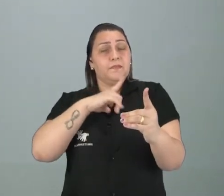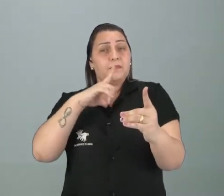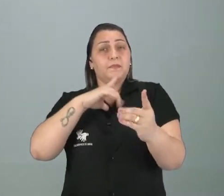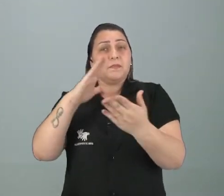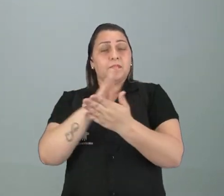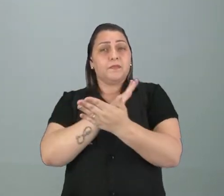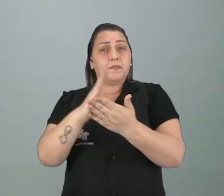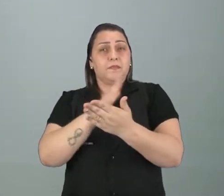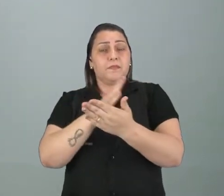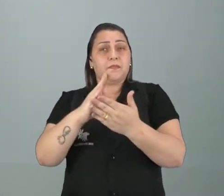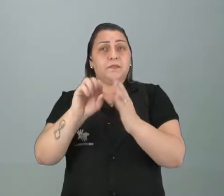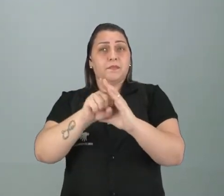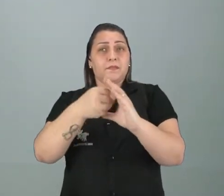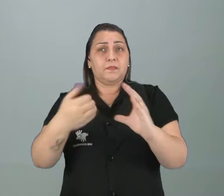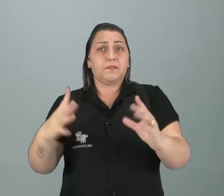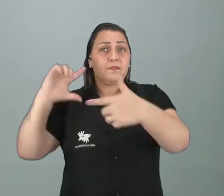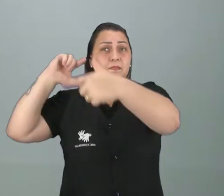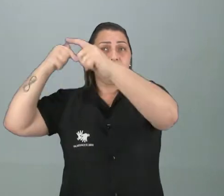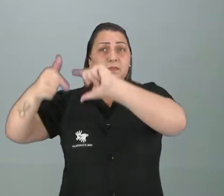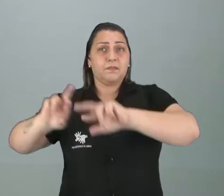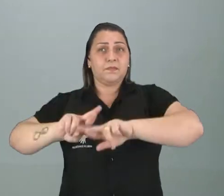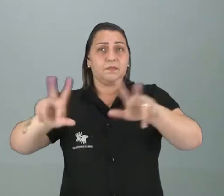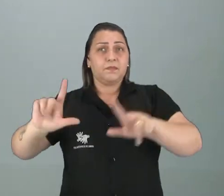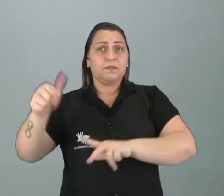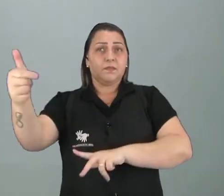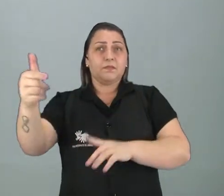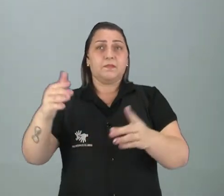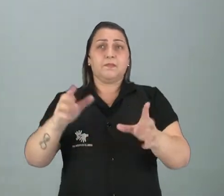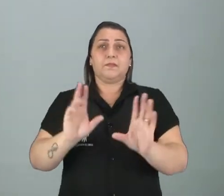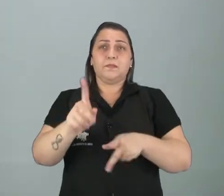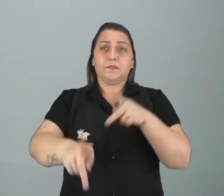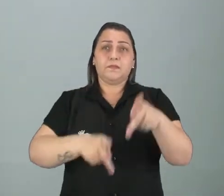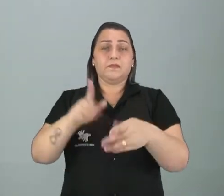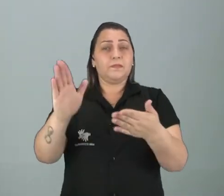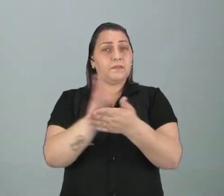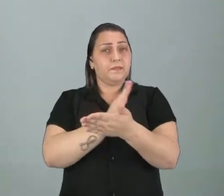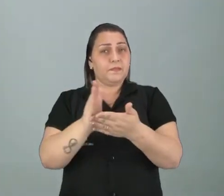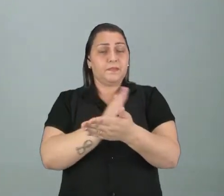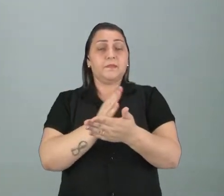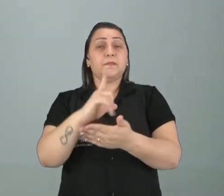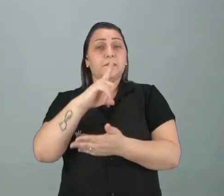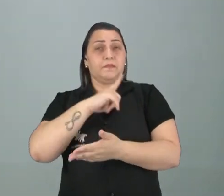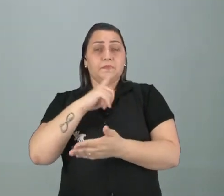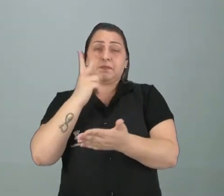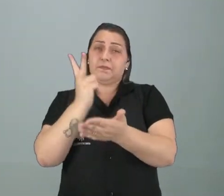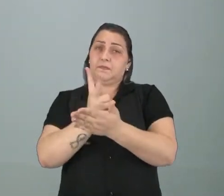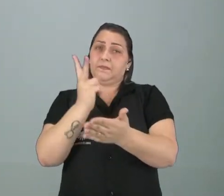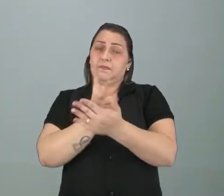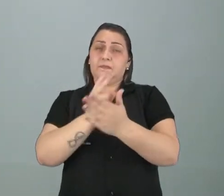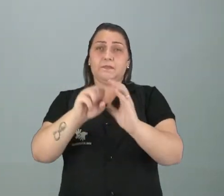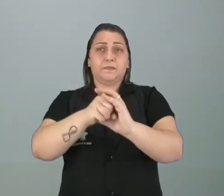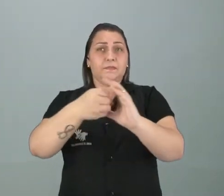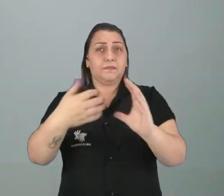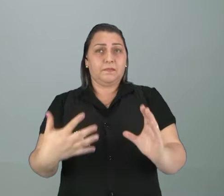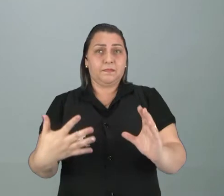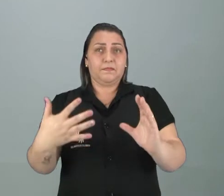alguns povos possuem tradições diferentes umas das outras, né? E algumas, eles possuem as mesmas, né,